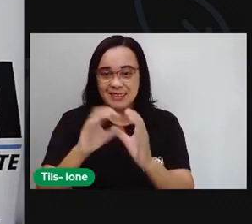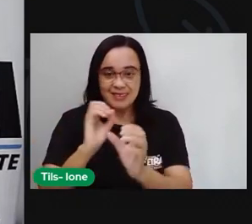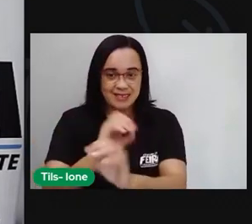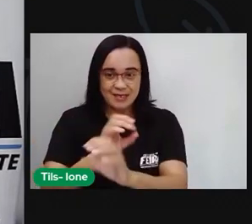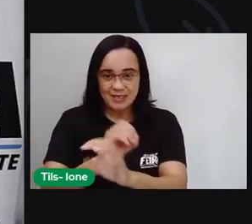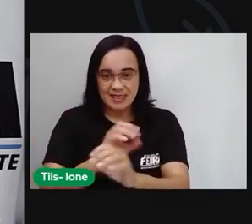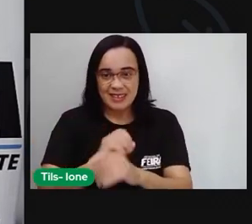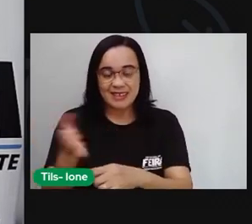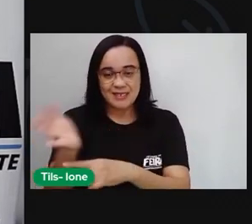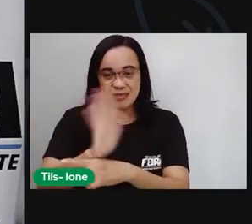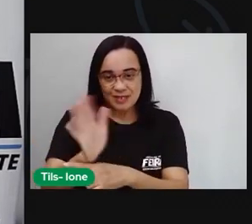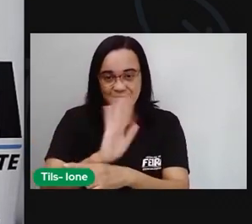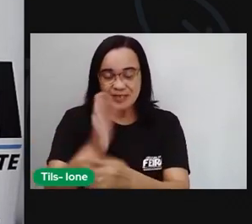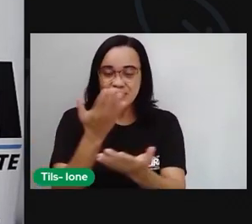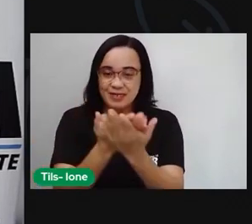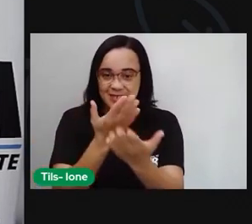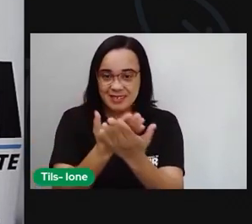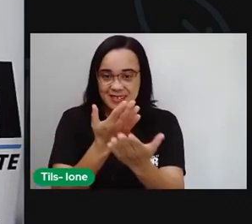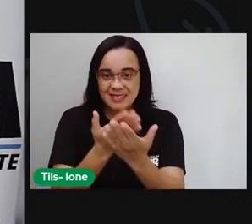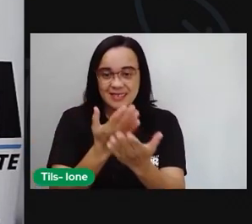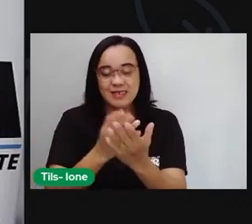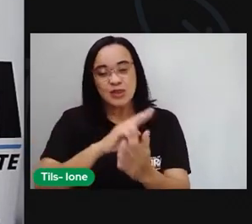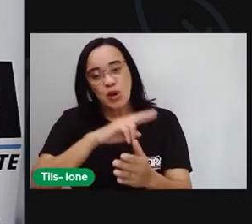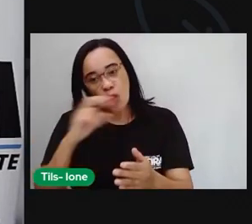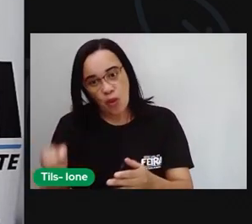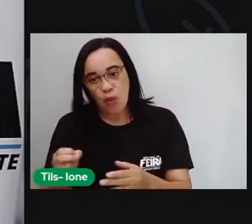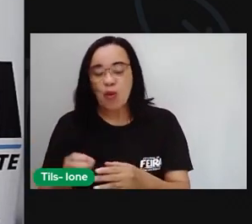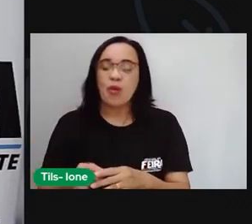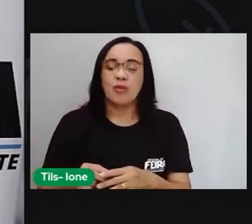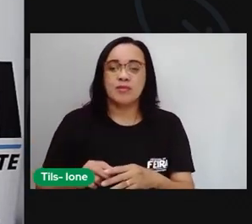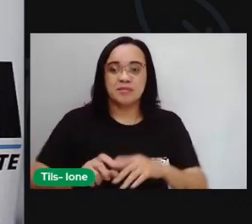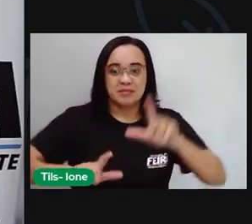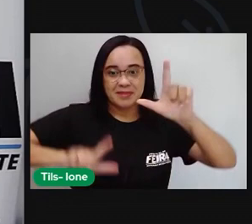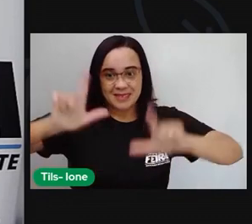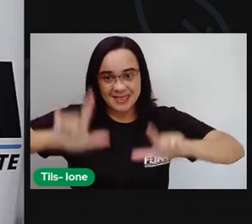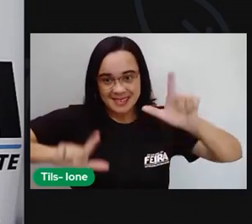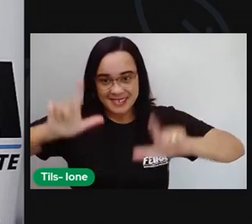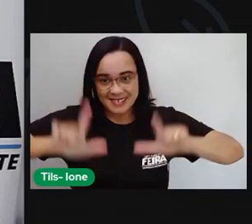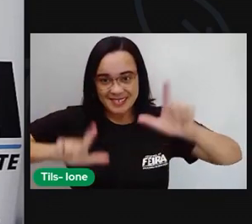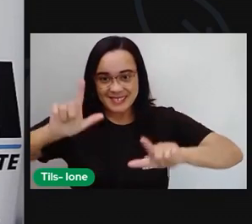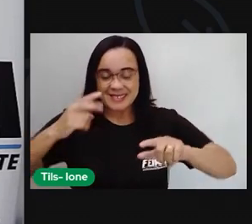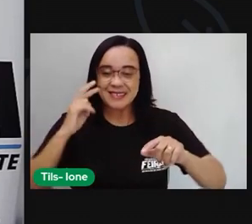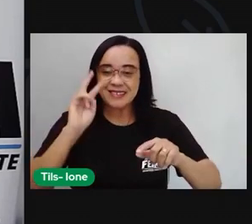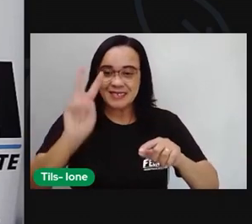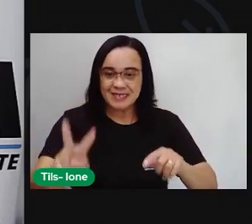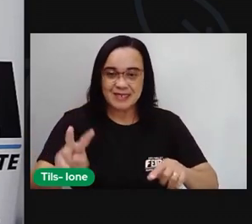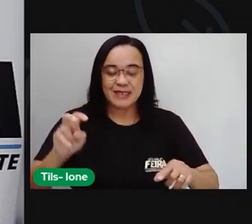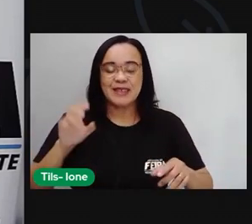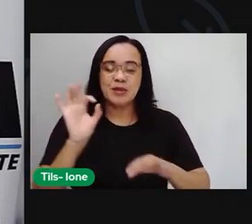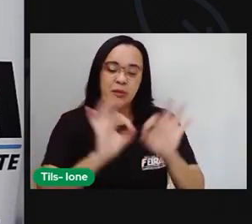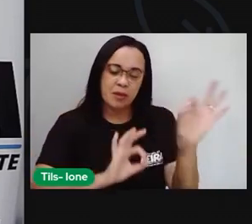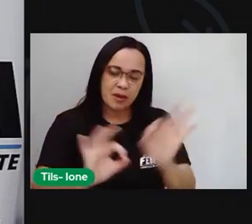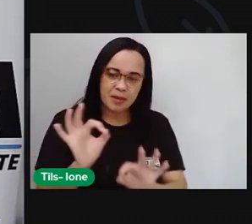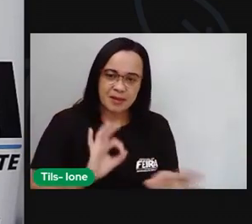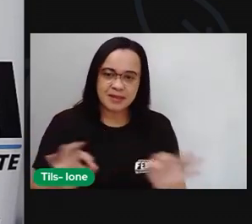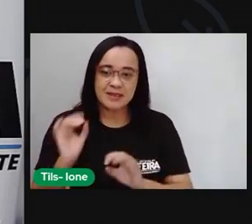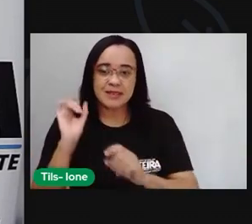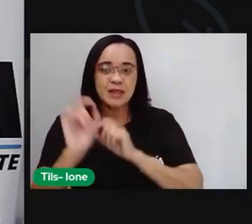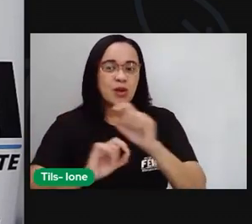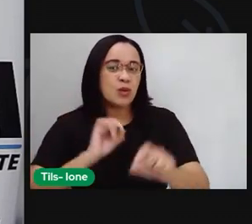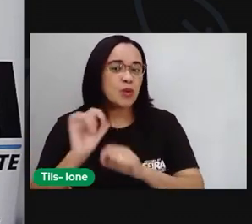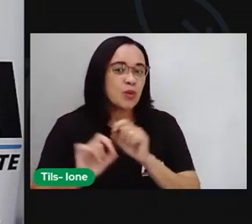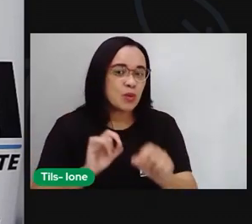ou então se você estiver assistindo aí pela televisão, não é? Você esteja aí bem preparados aí, ó, estejam